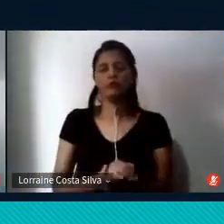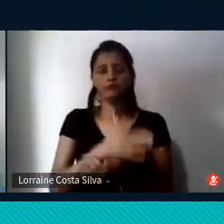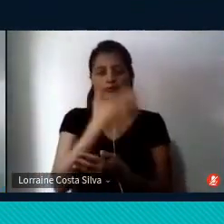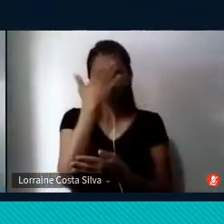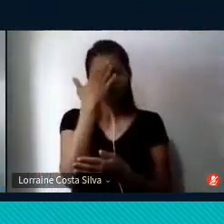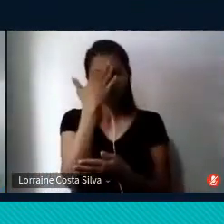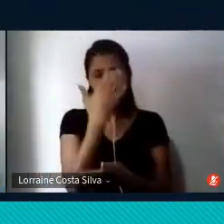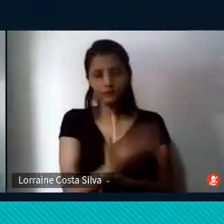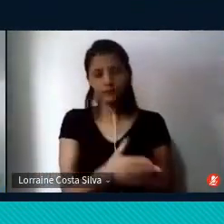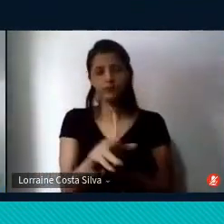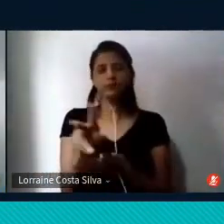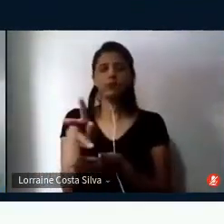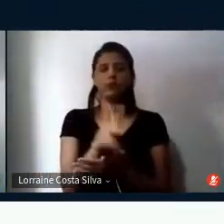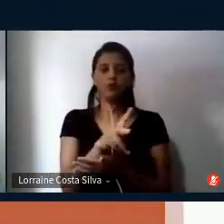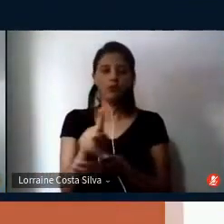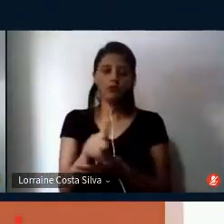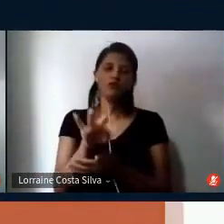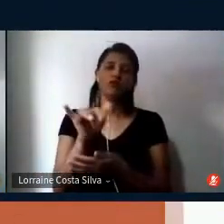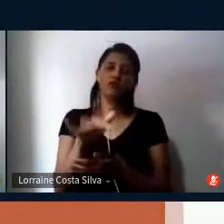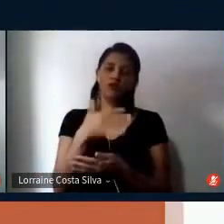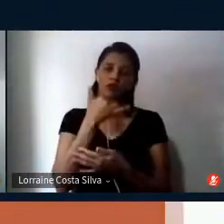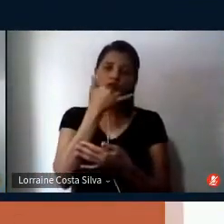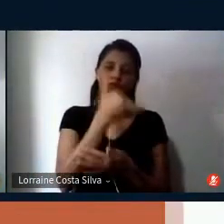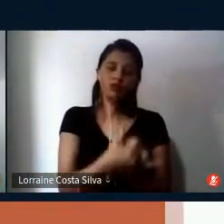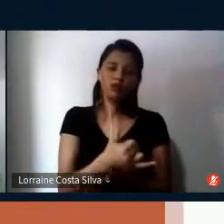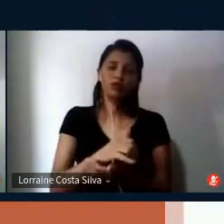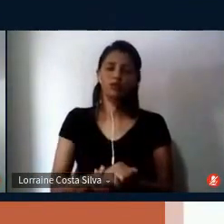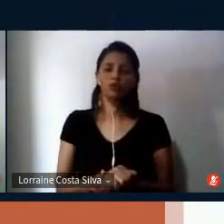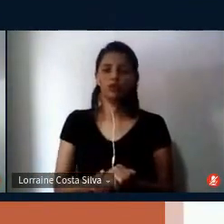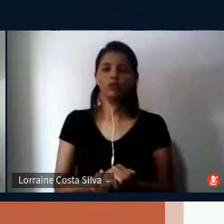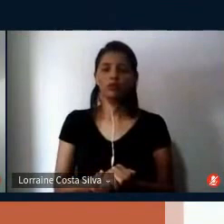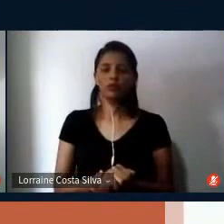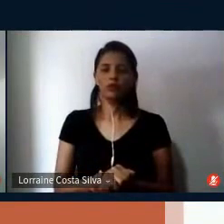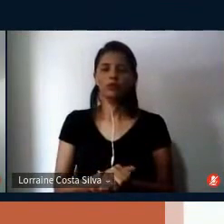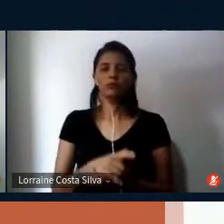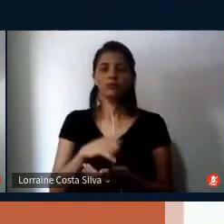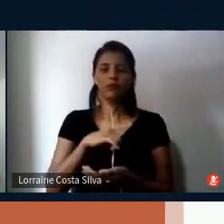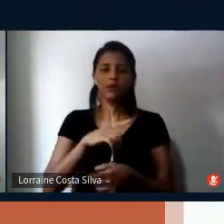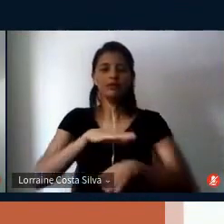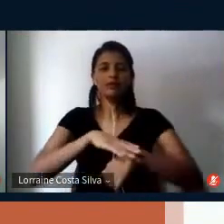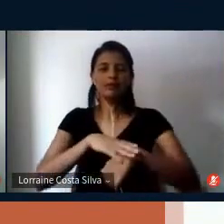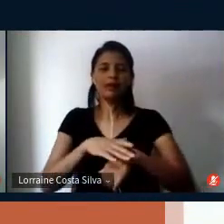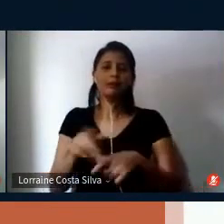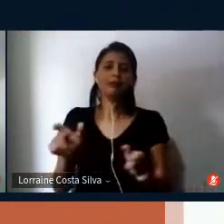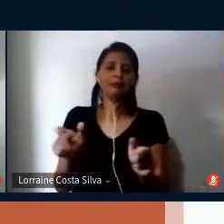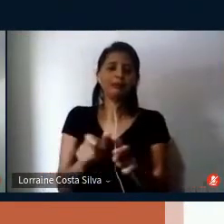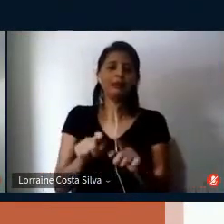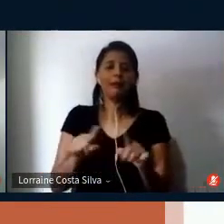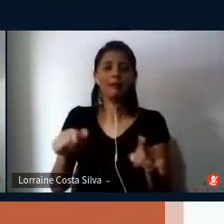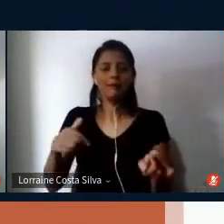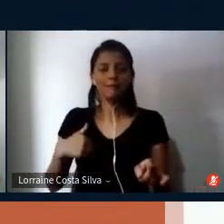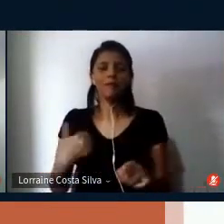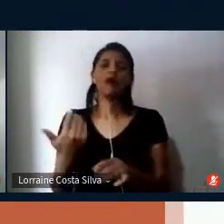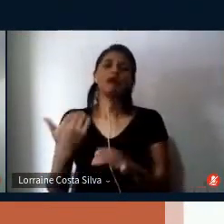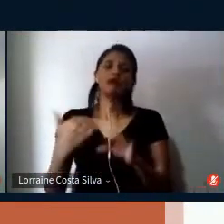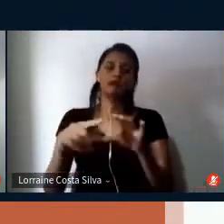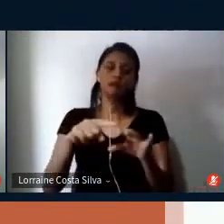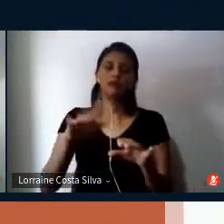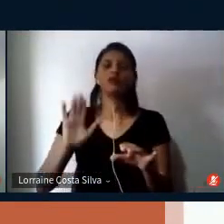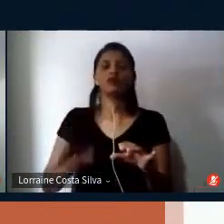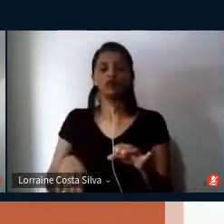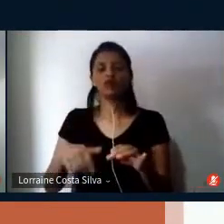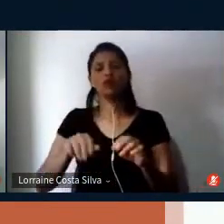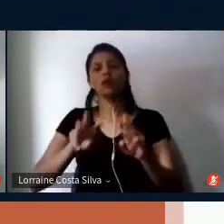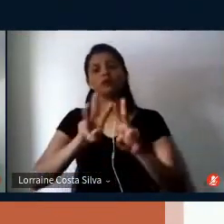professor Fábio. Desculpa a gente ter essa limitação de tempo, mas os contatos vão ficar disponíveis na página do